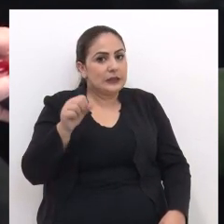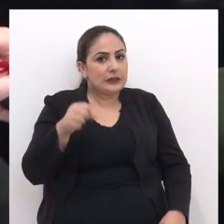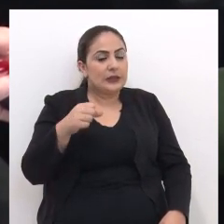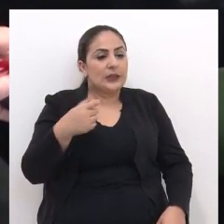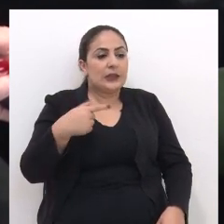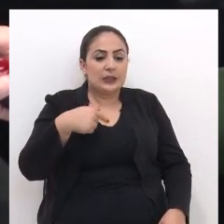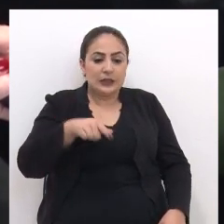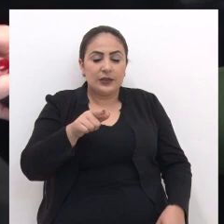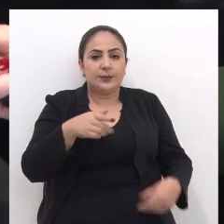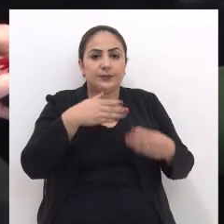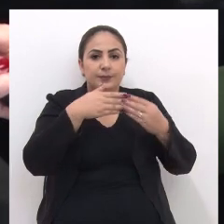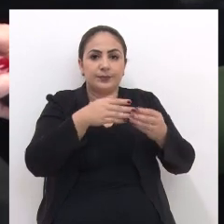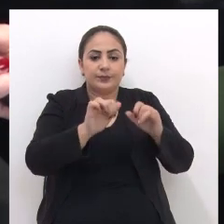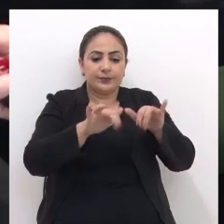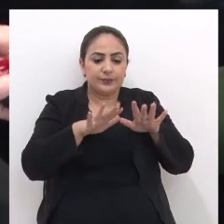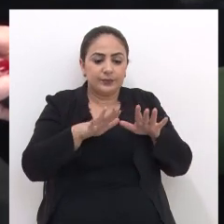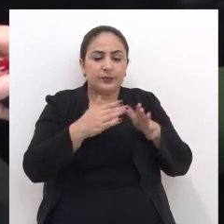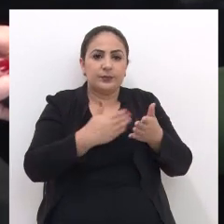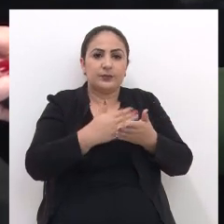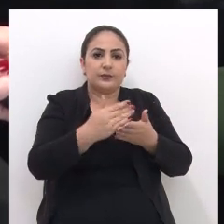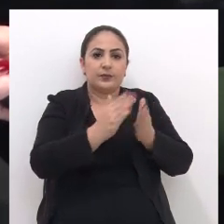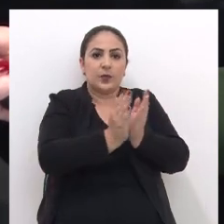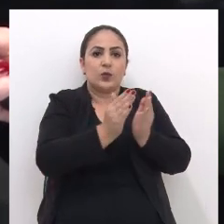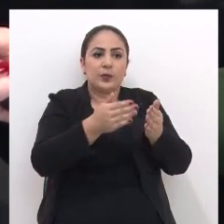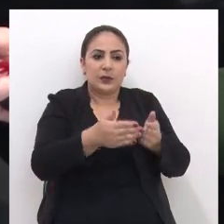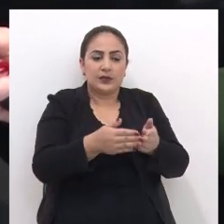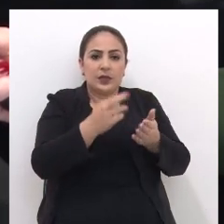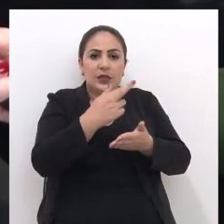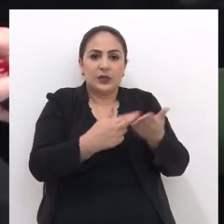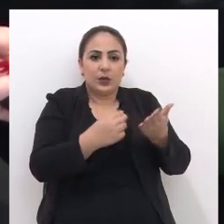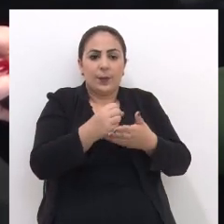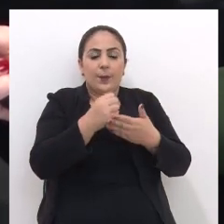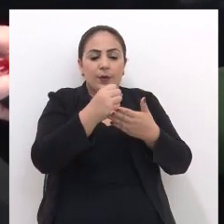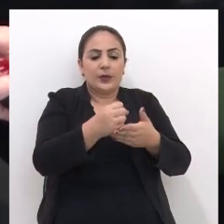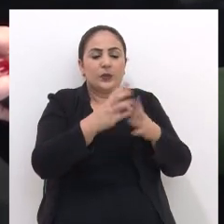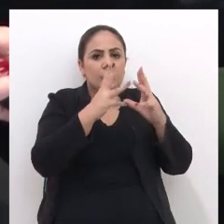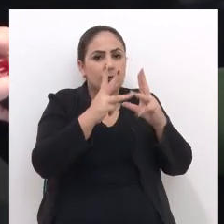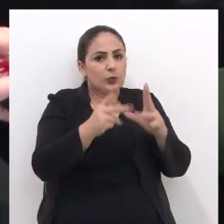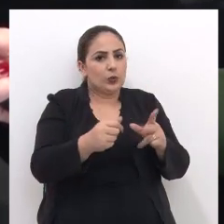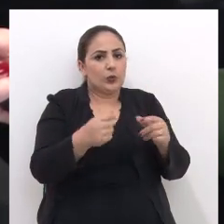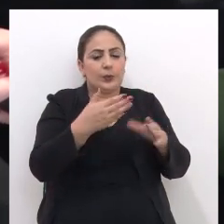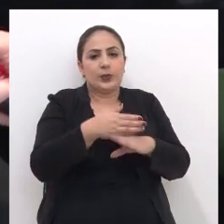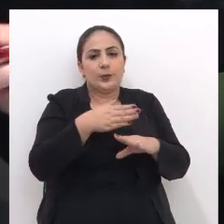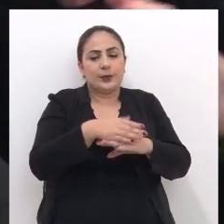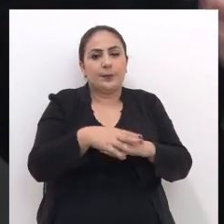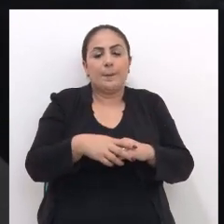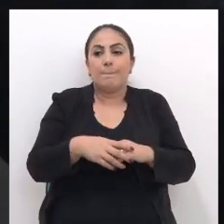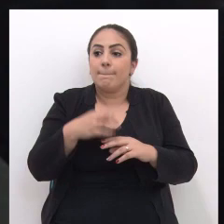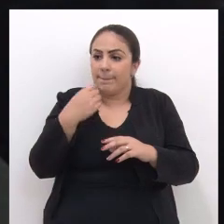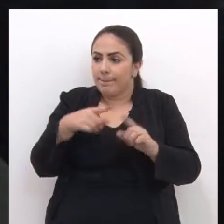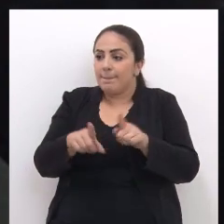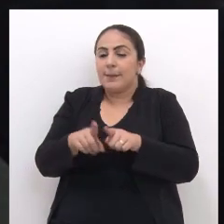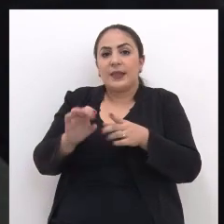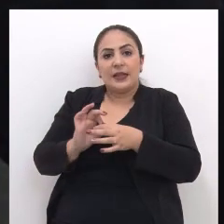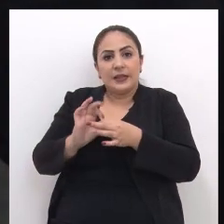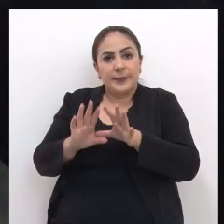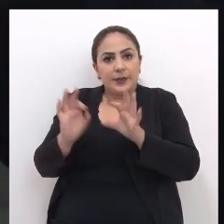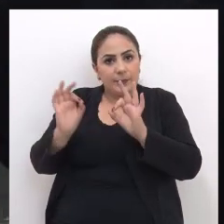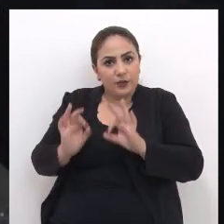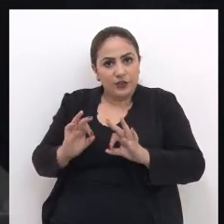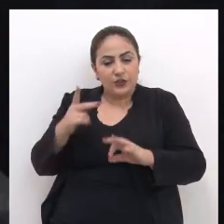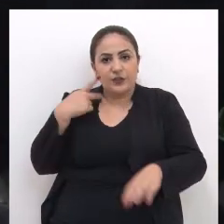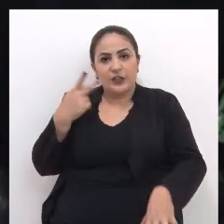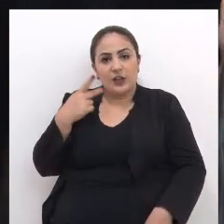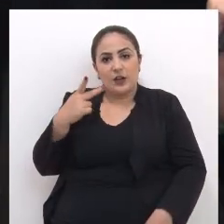Ir a plenário E passou pela comissão Com o parecer favorável De todos os seus componentes Também foi liberado O